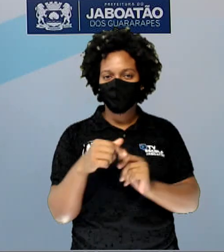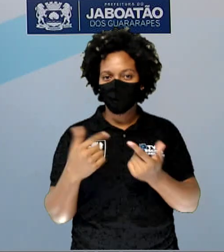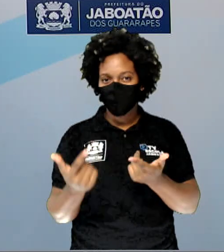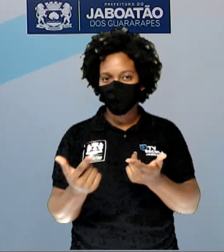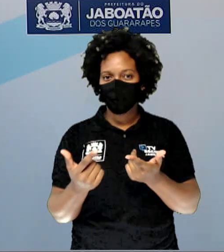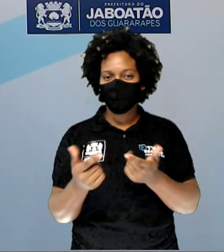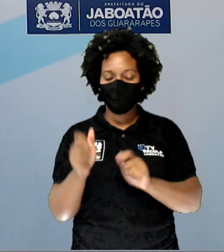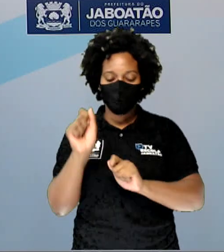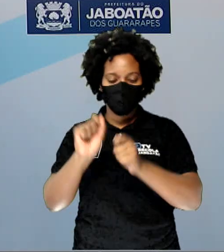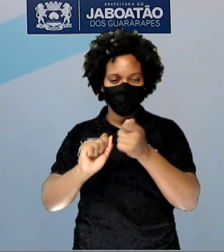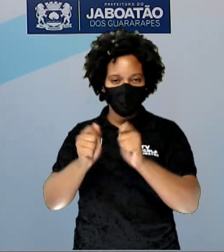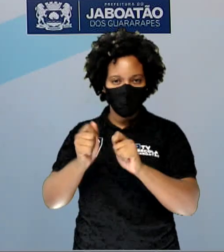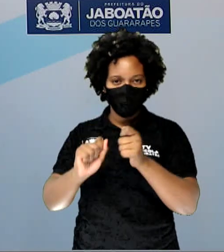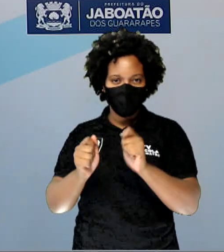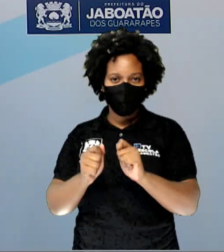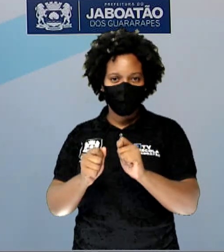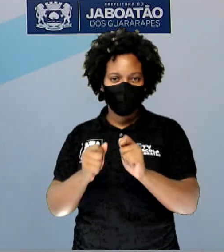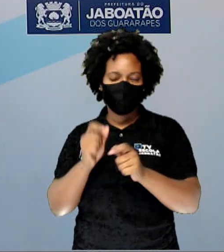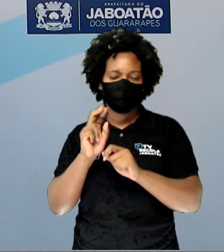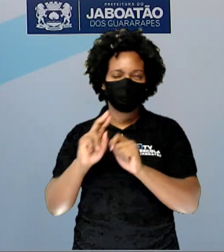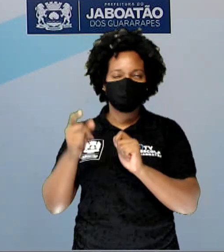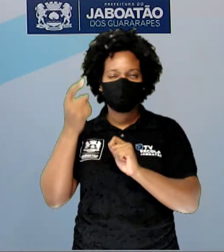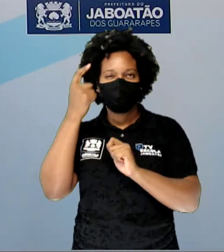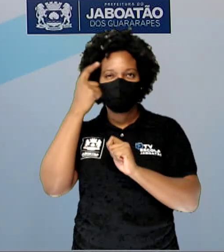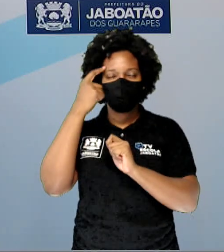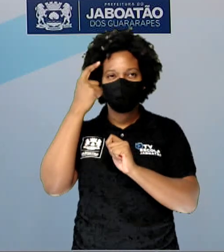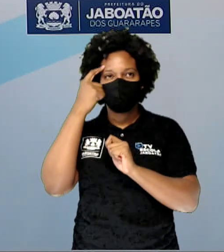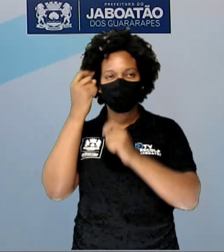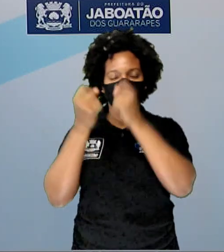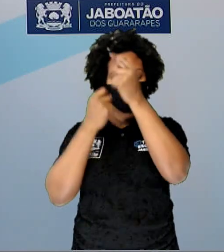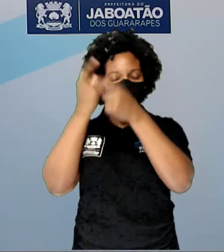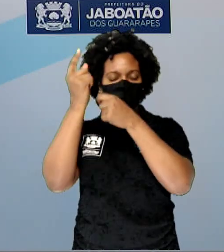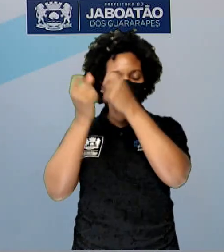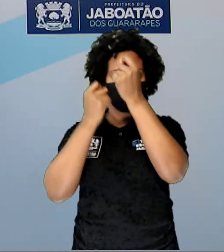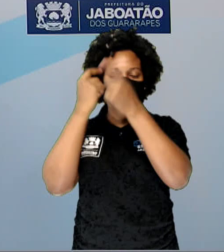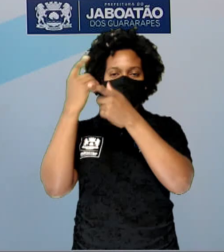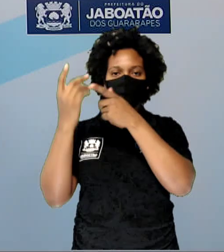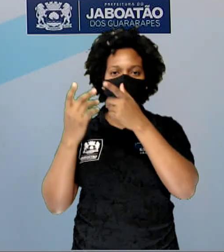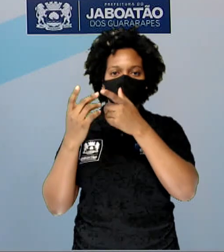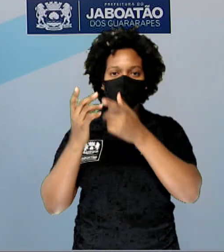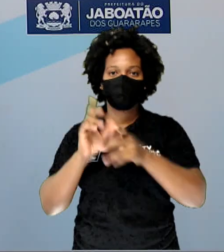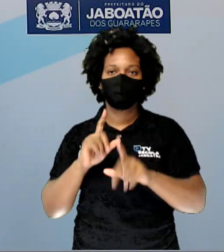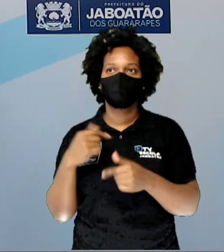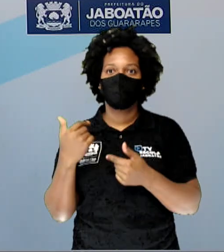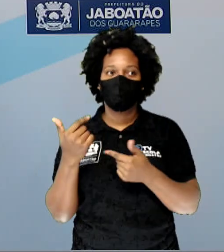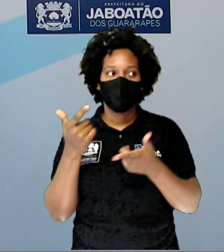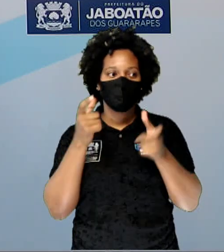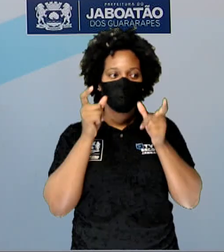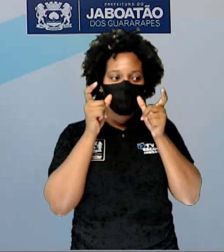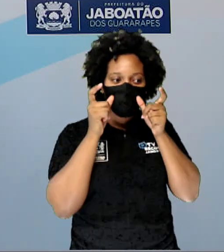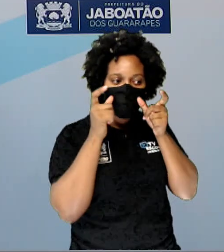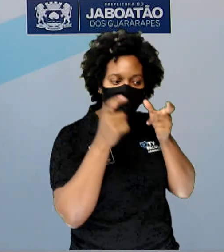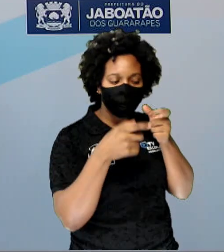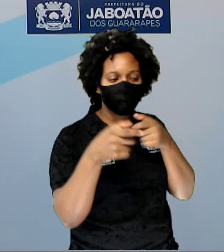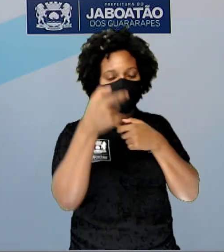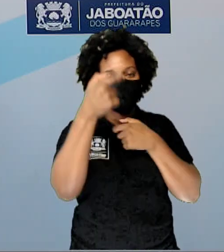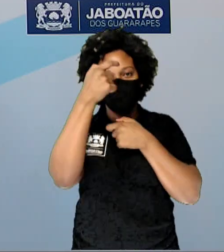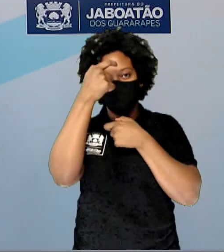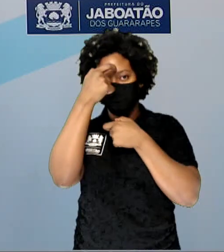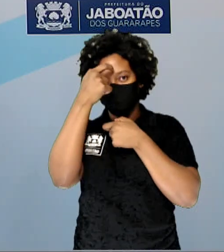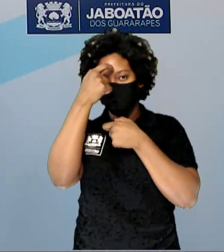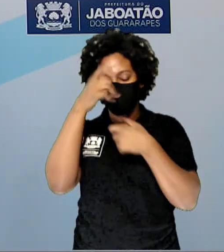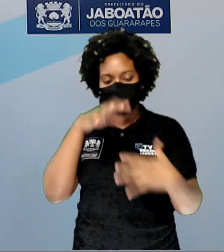fazendo manualmente, a gente vai ter que usar a criatividade, vai estimular a nossa criatividade, a gente também desperta a nossa consciência